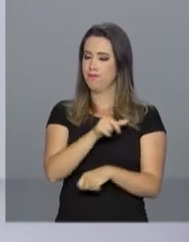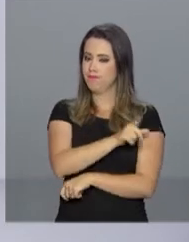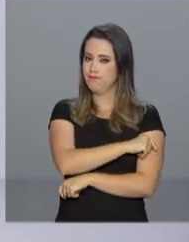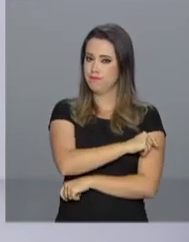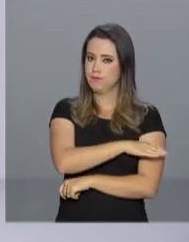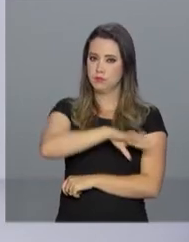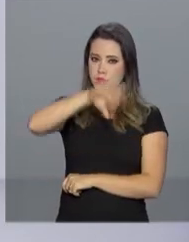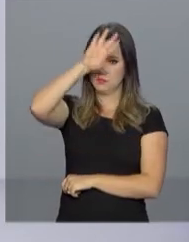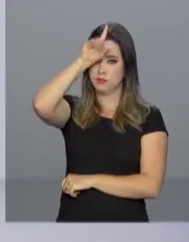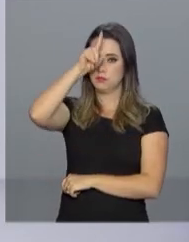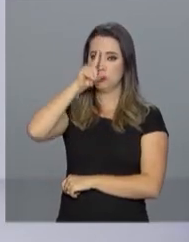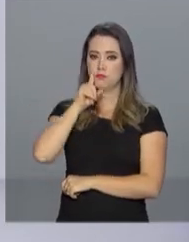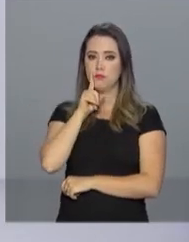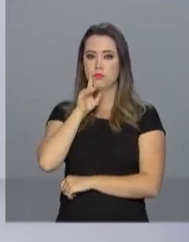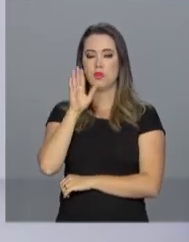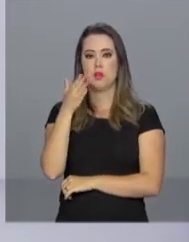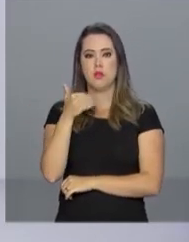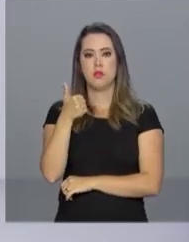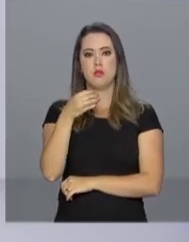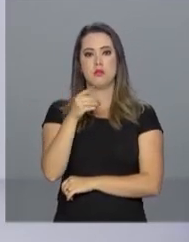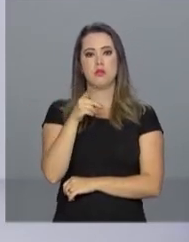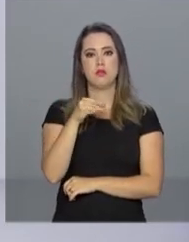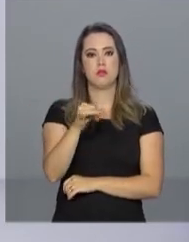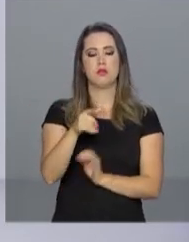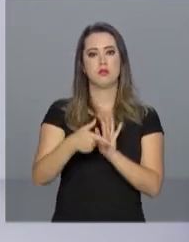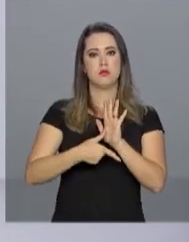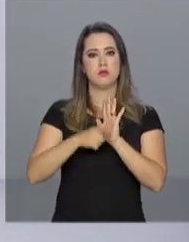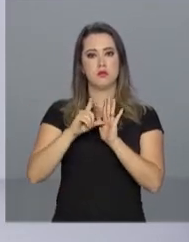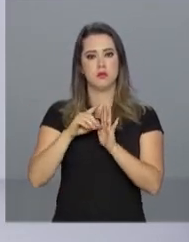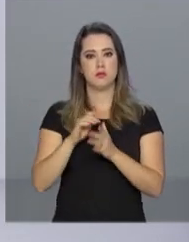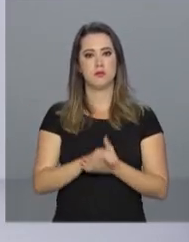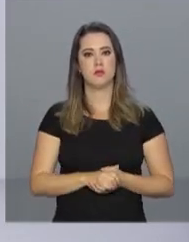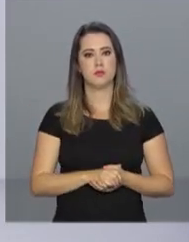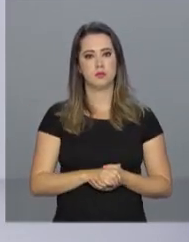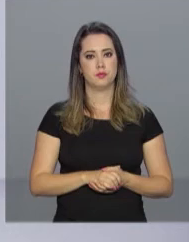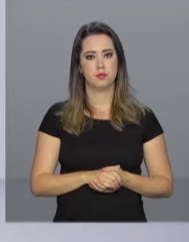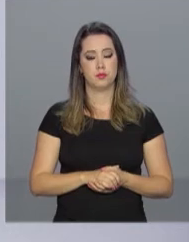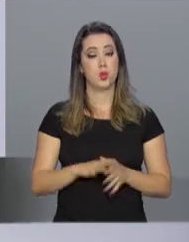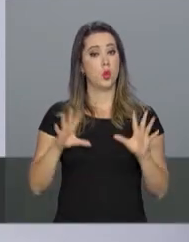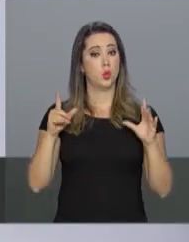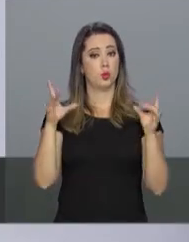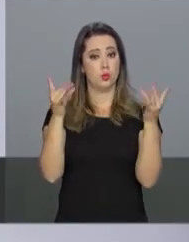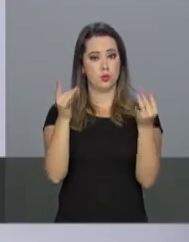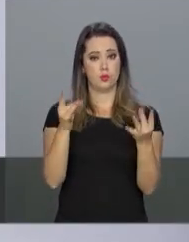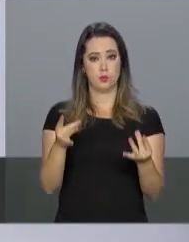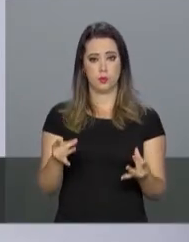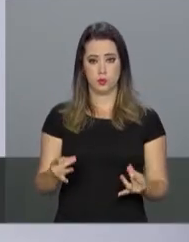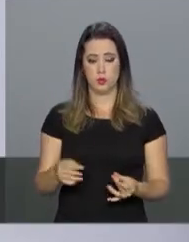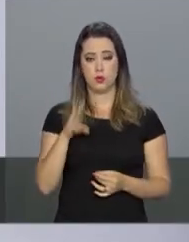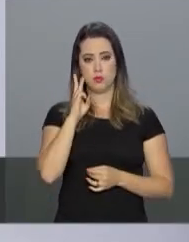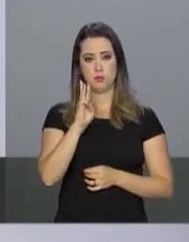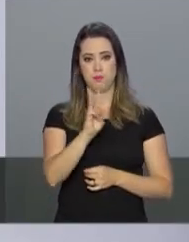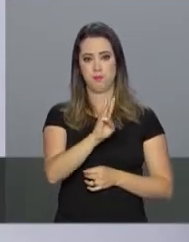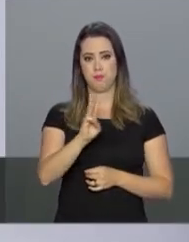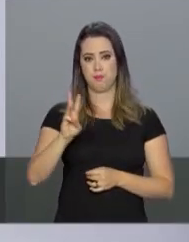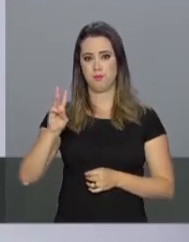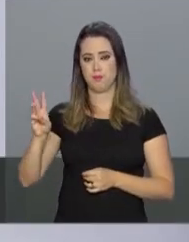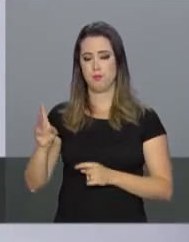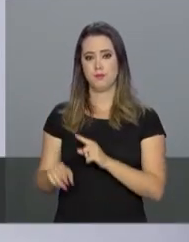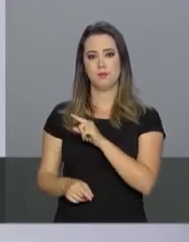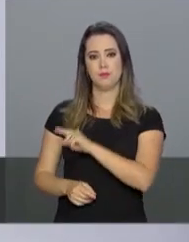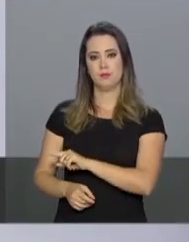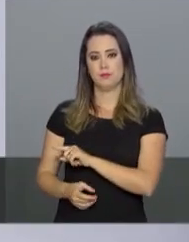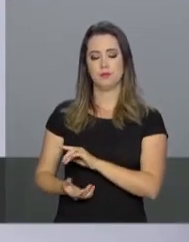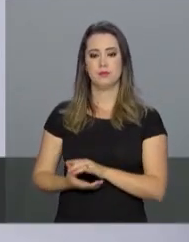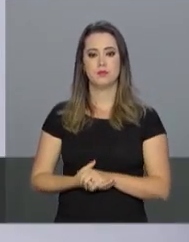vacina contra a febre amarela, com no mínimo 10 dias de antecedência. Todos os detalhes sobre o Parque Nacional da Chapada dos